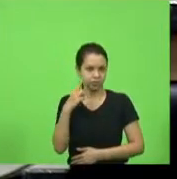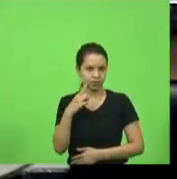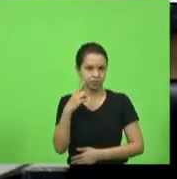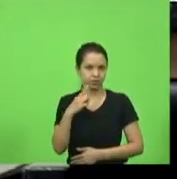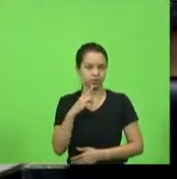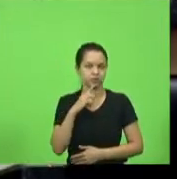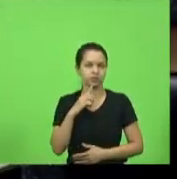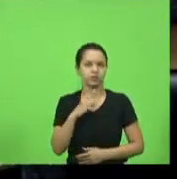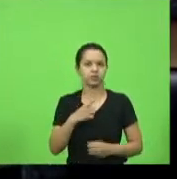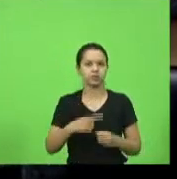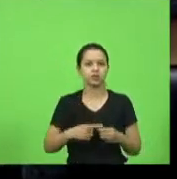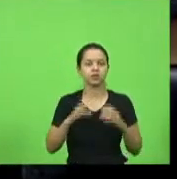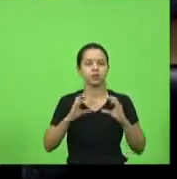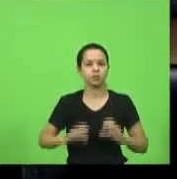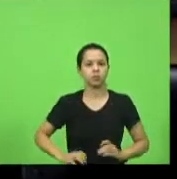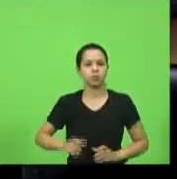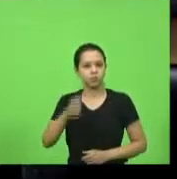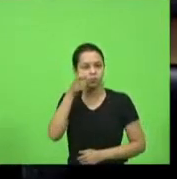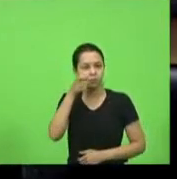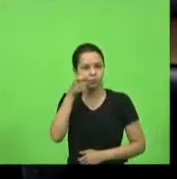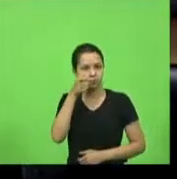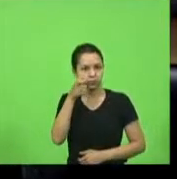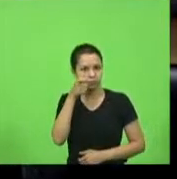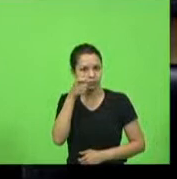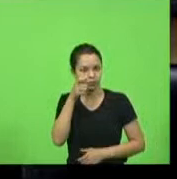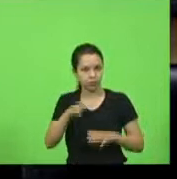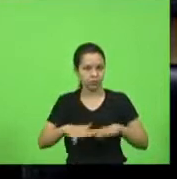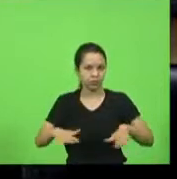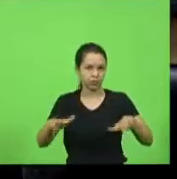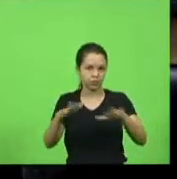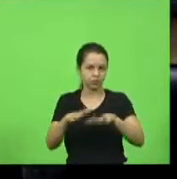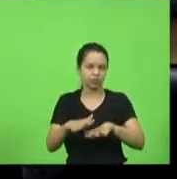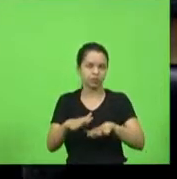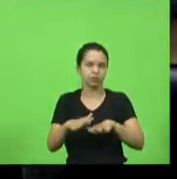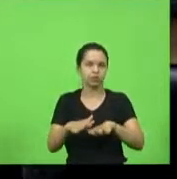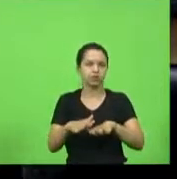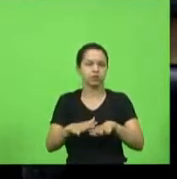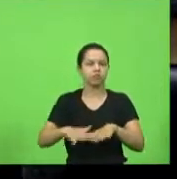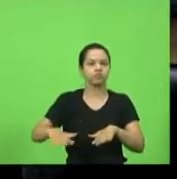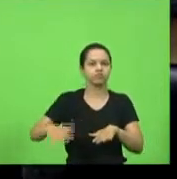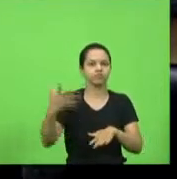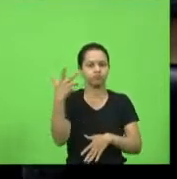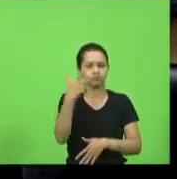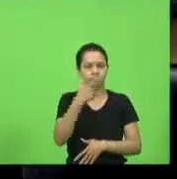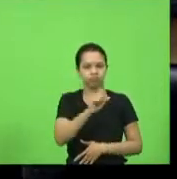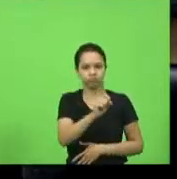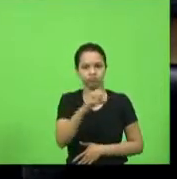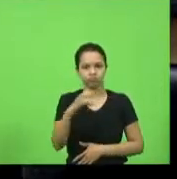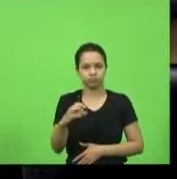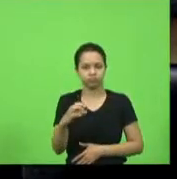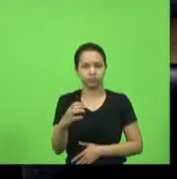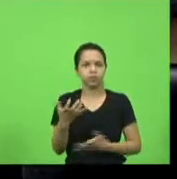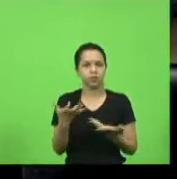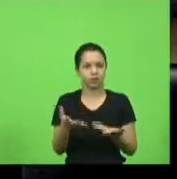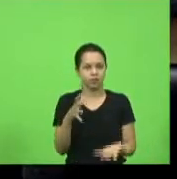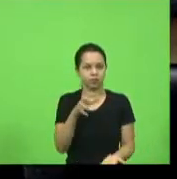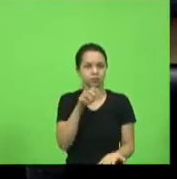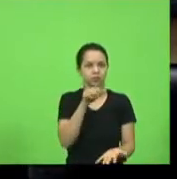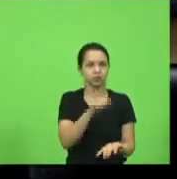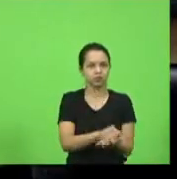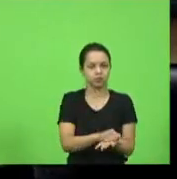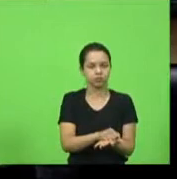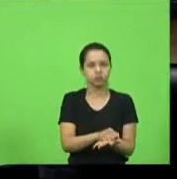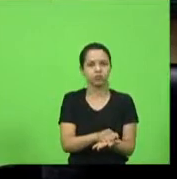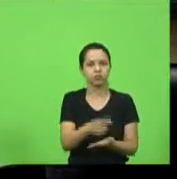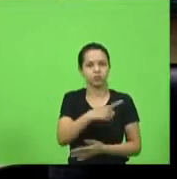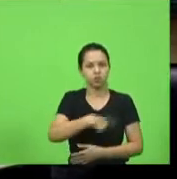catarinês que nos assiste em todas as regiões da nossa bela e Santa Catarina. Quero deixar registrado aqui a